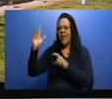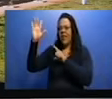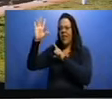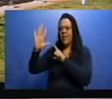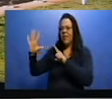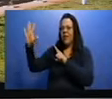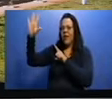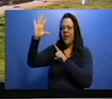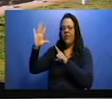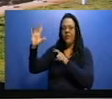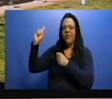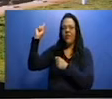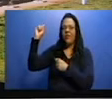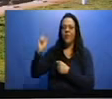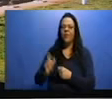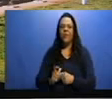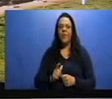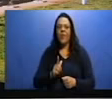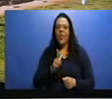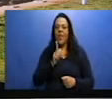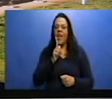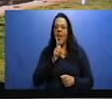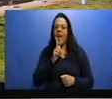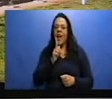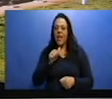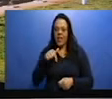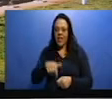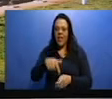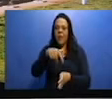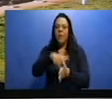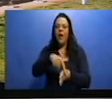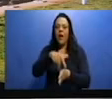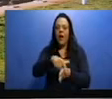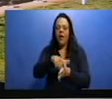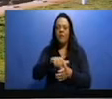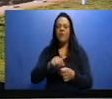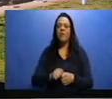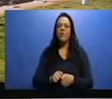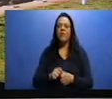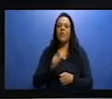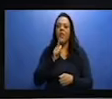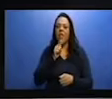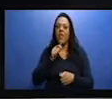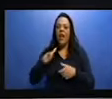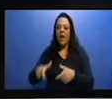dos lagos, com vista aí para a região central da nossa cidade de Barretos.